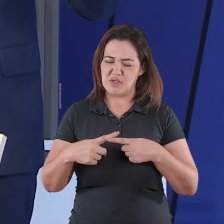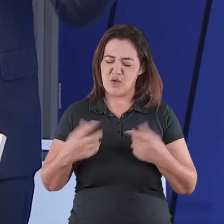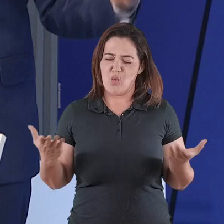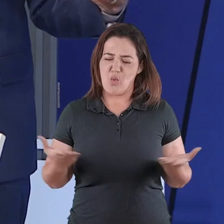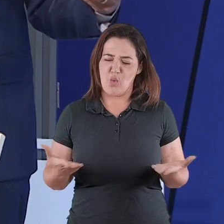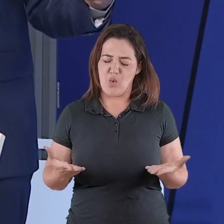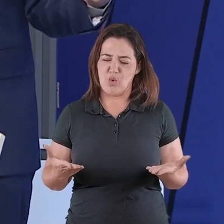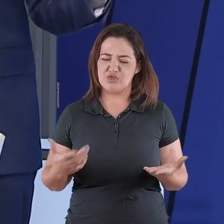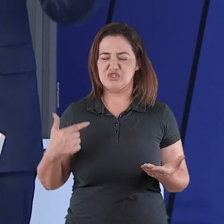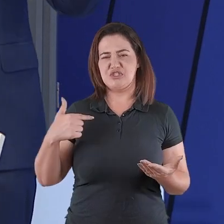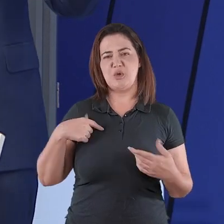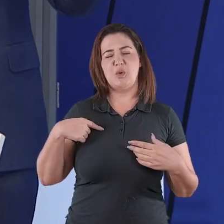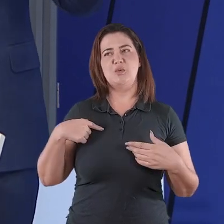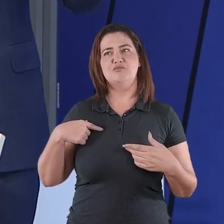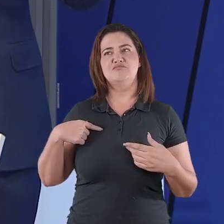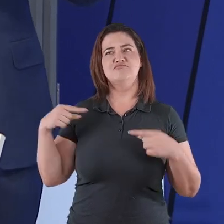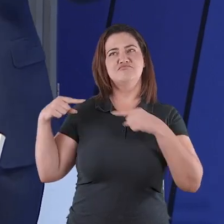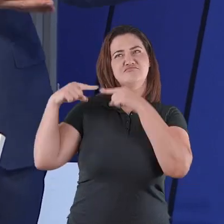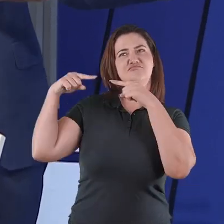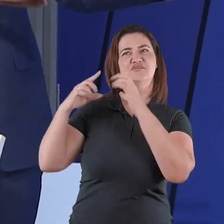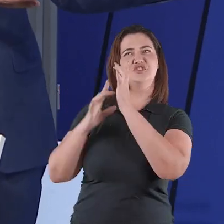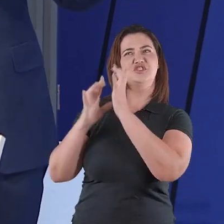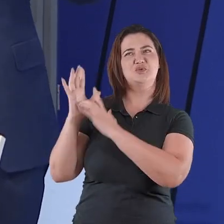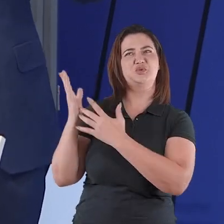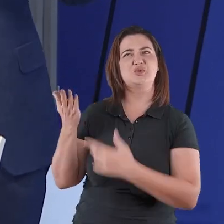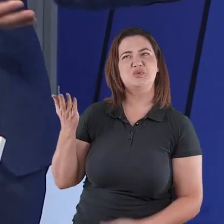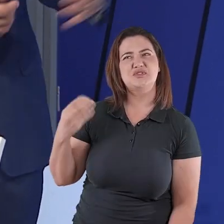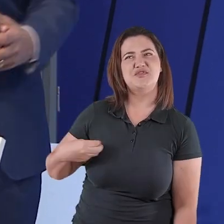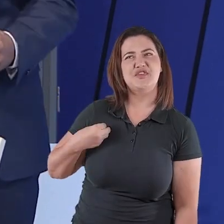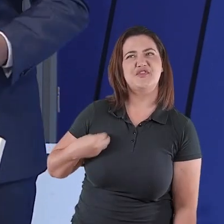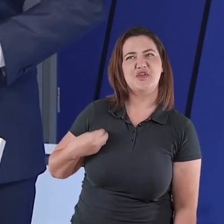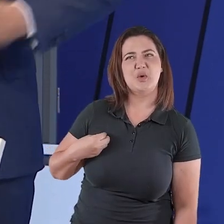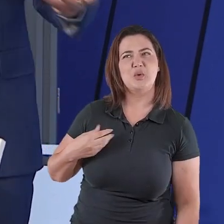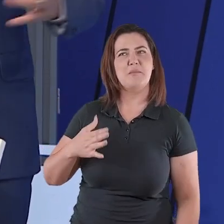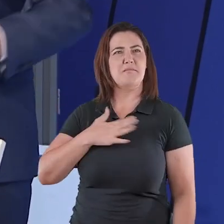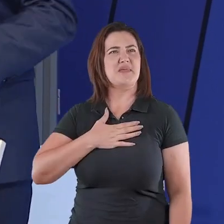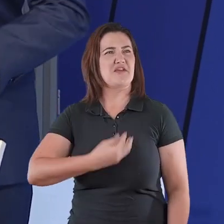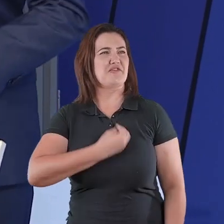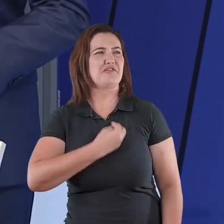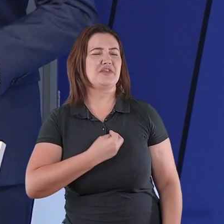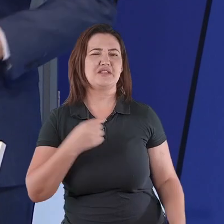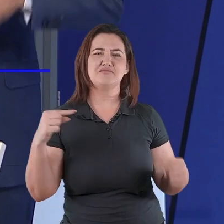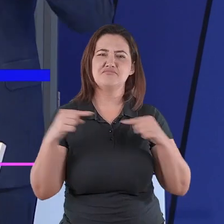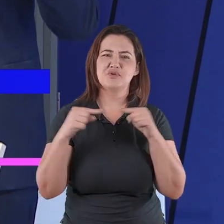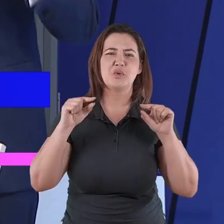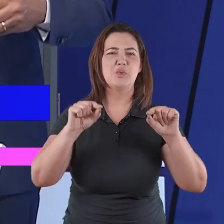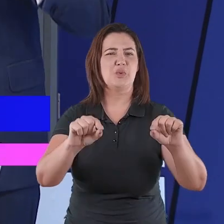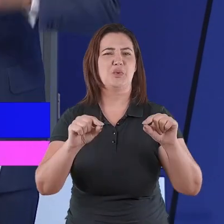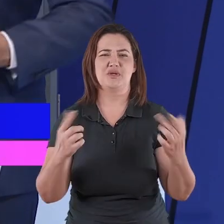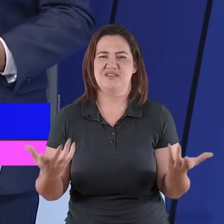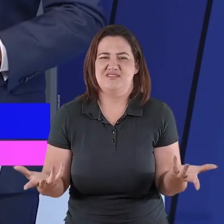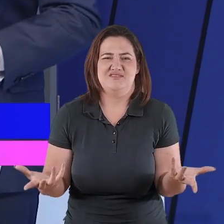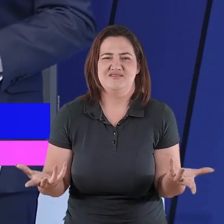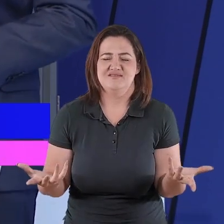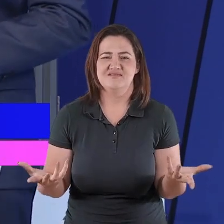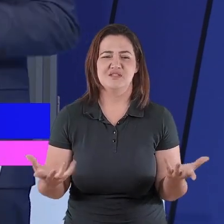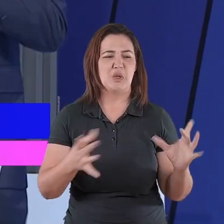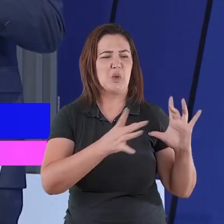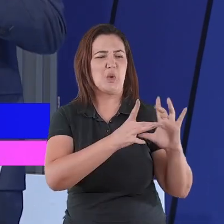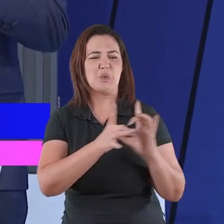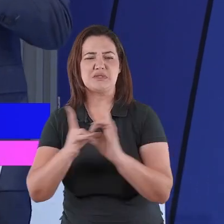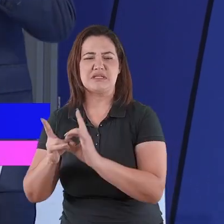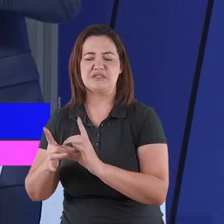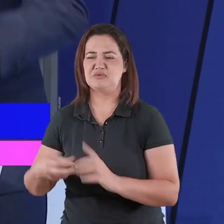aplicar a questão da vida de Cristo, o nascimento de Cristo, no nosso dia a dia, no contexto do qual vivemos.